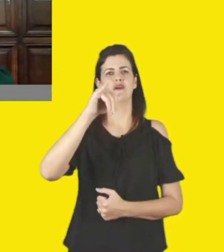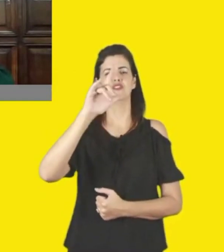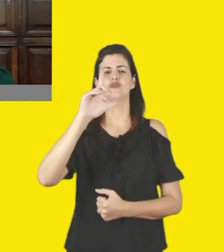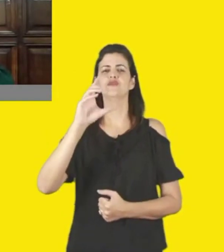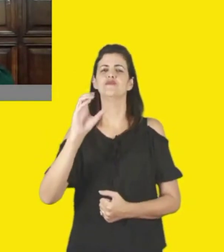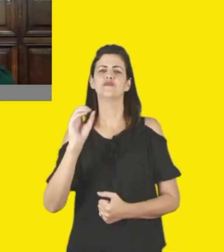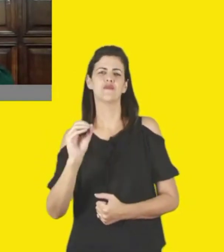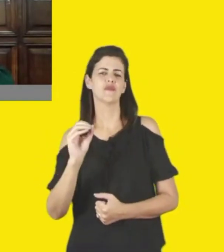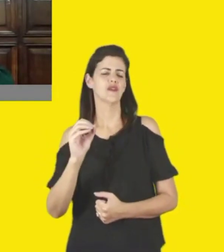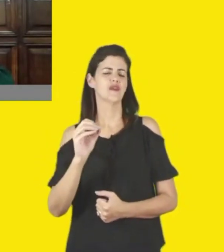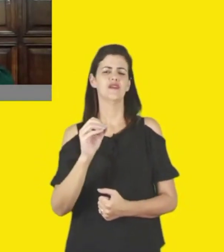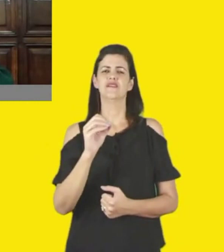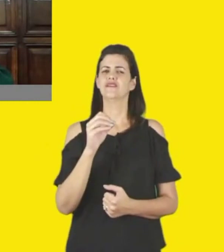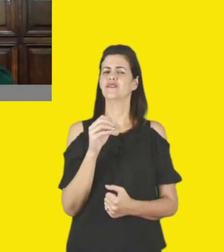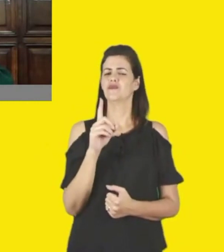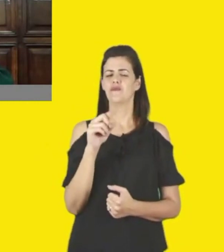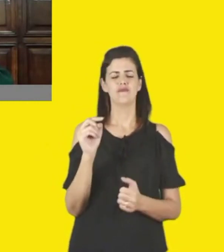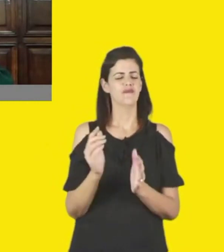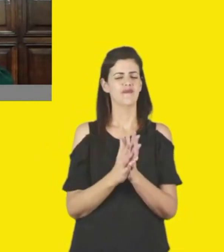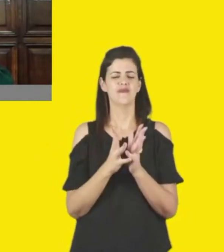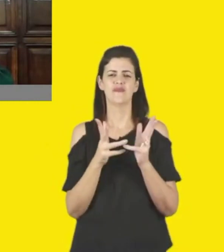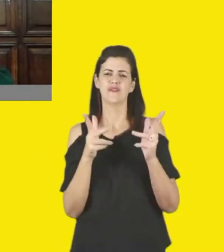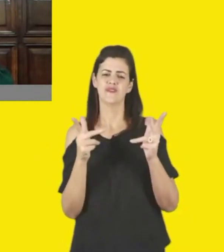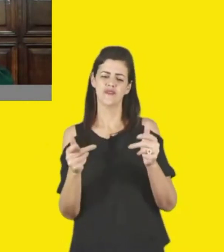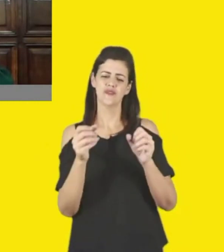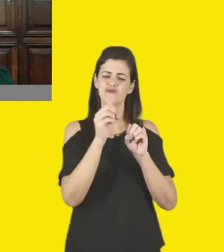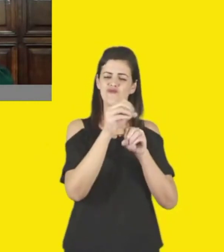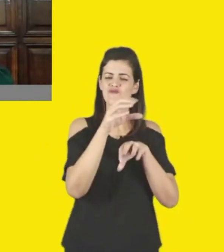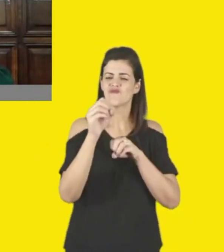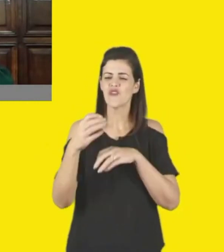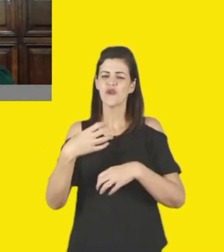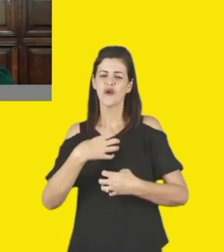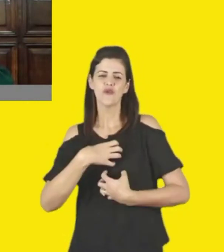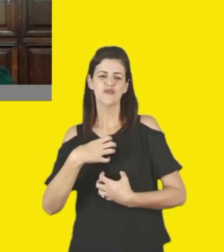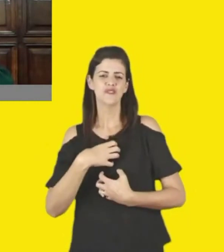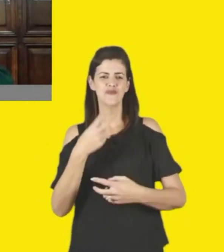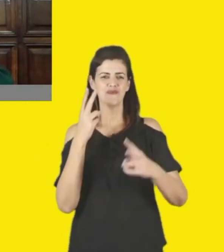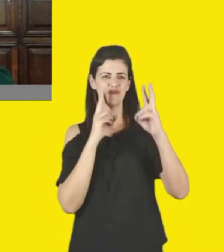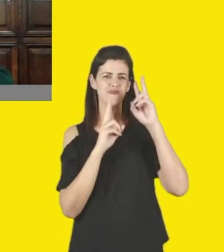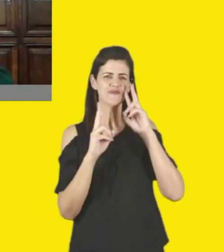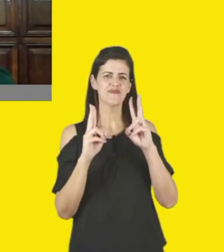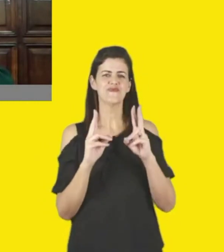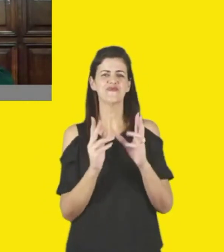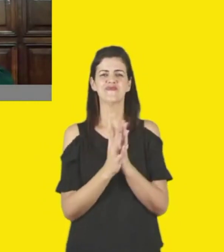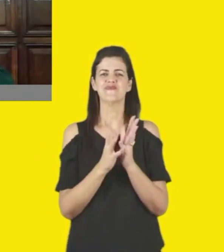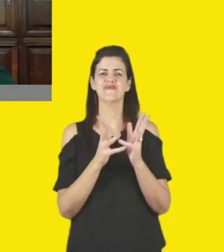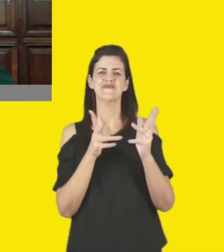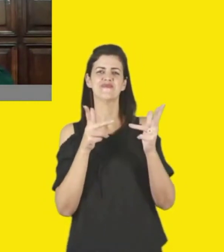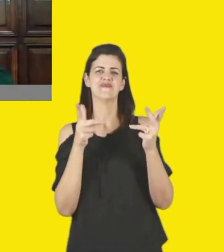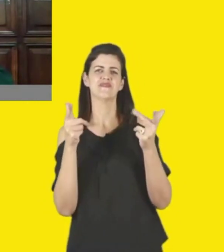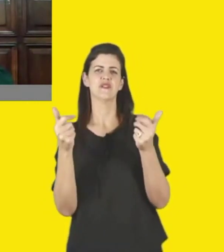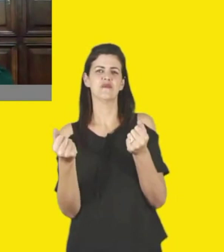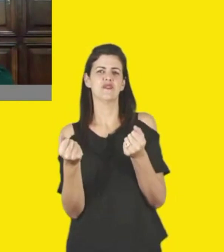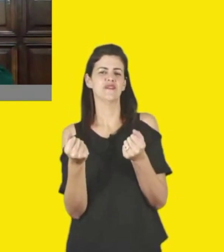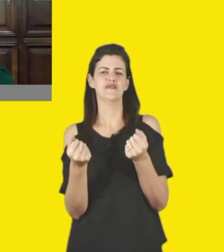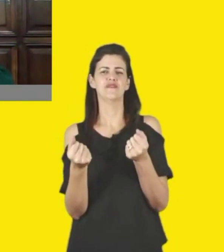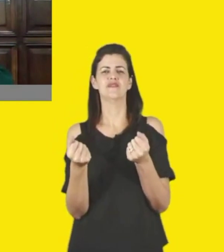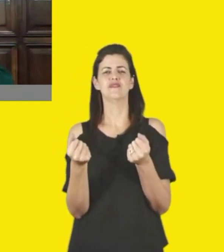nos conduz, no seu olhar aí de quem tem uma visão